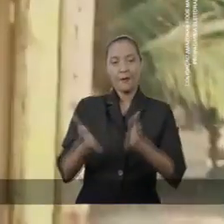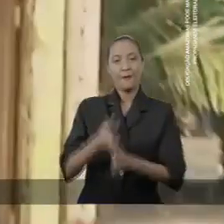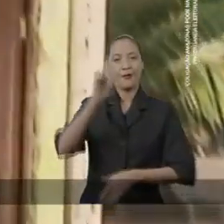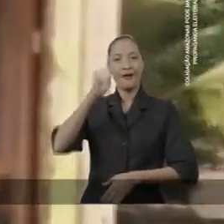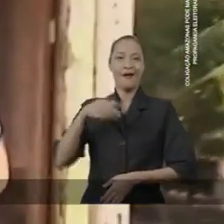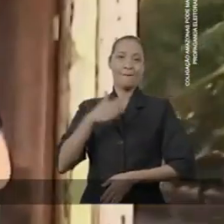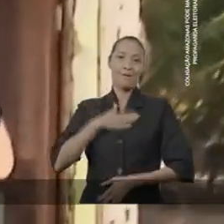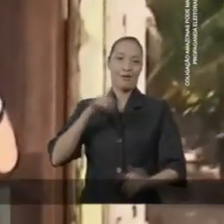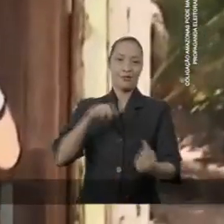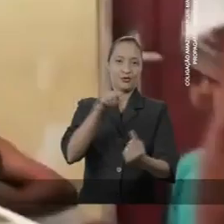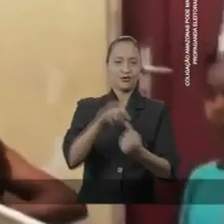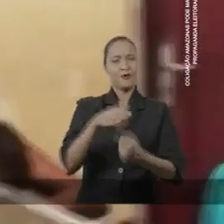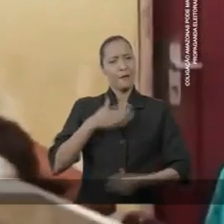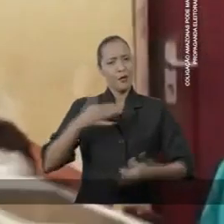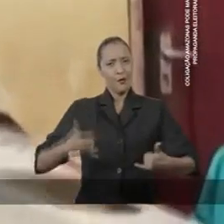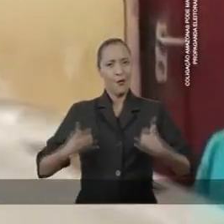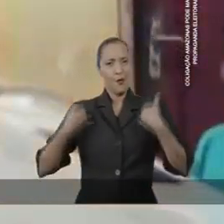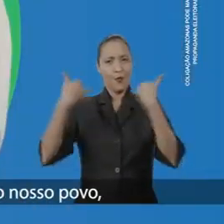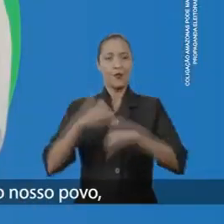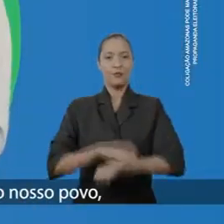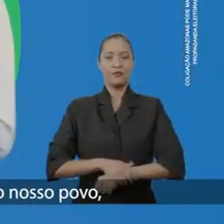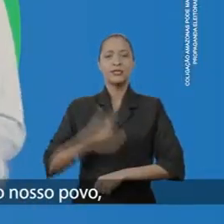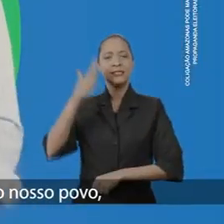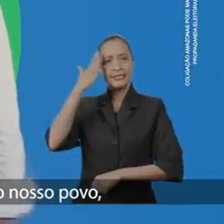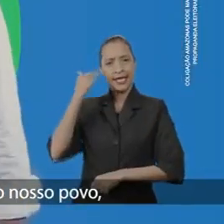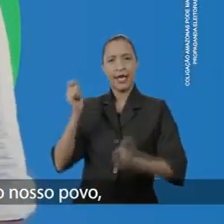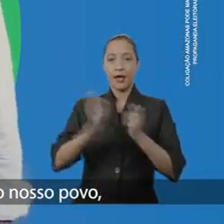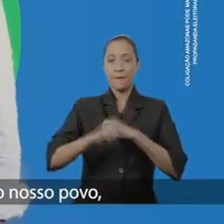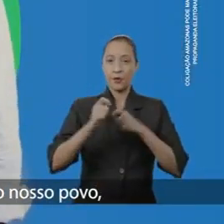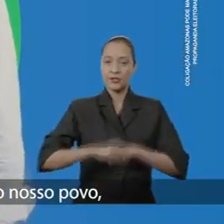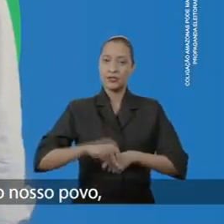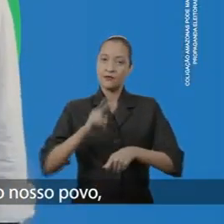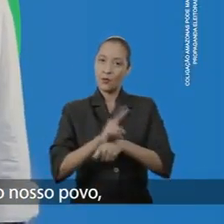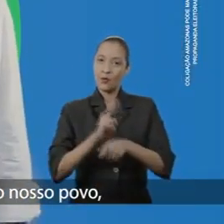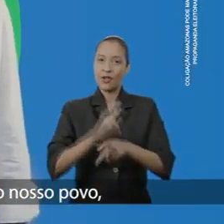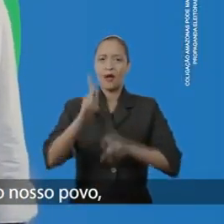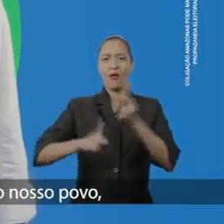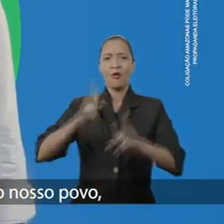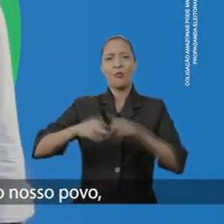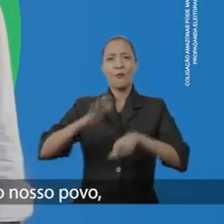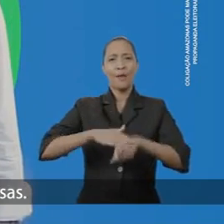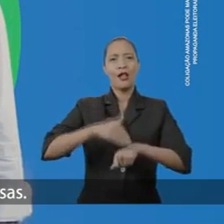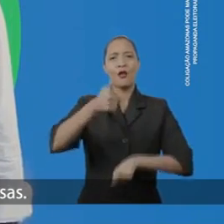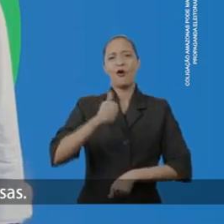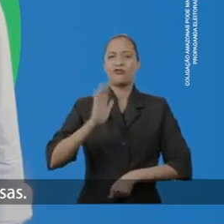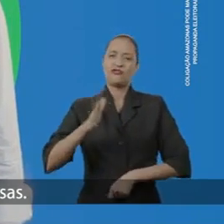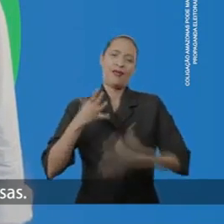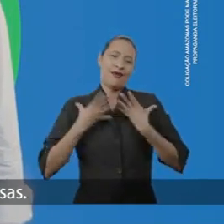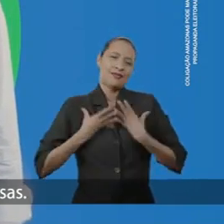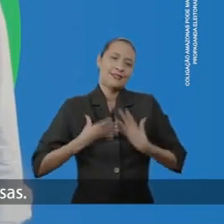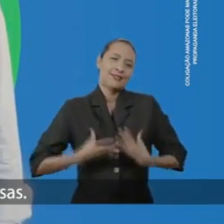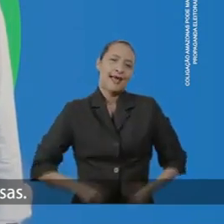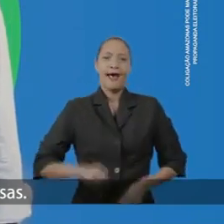Porque essa é a minha missão e meu orgulho. Sinto que posso fazer muito mais para cuidar do nosso povo. Que já está